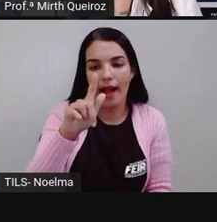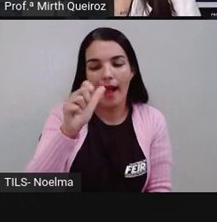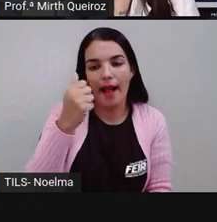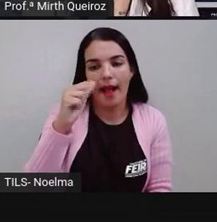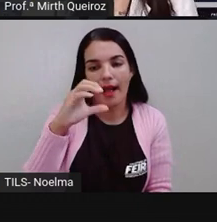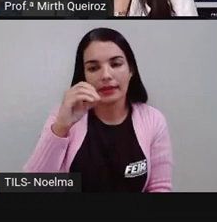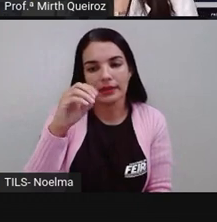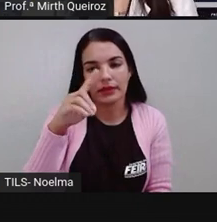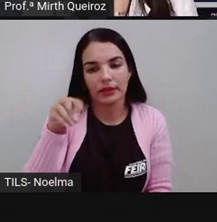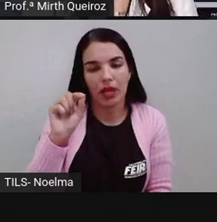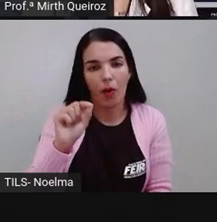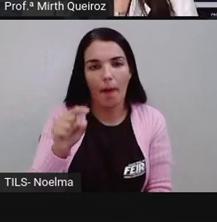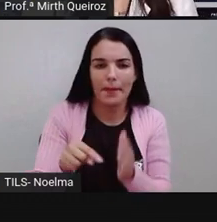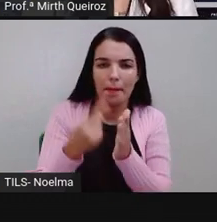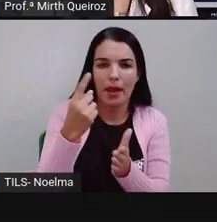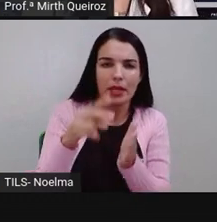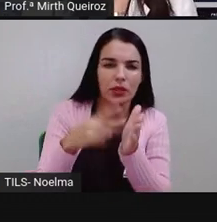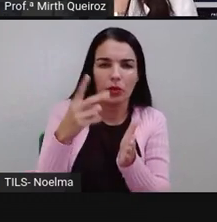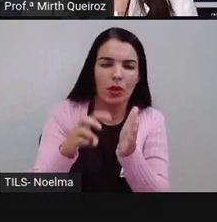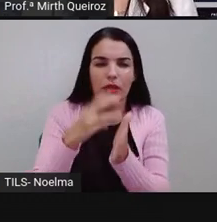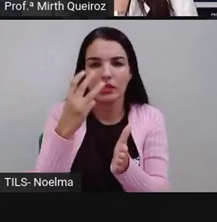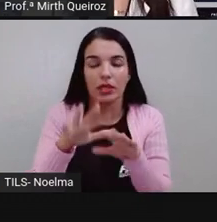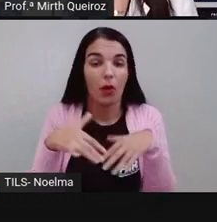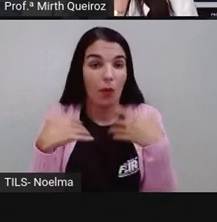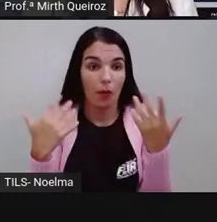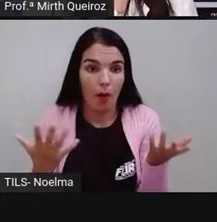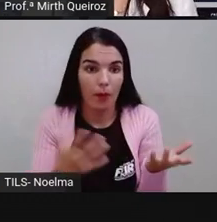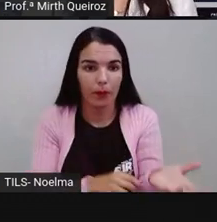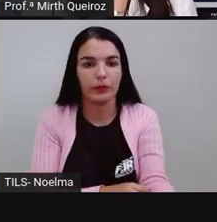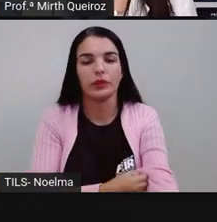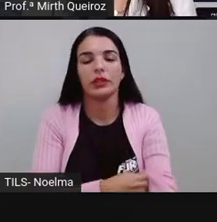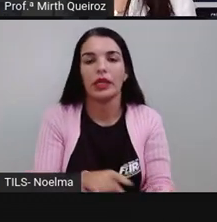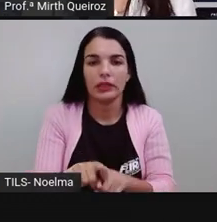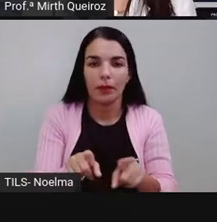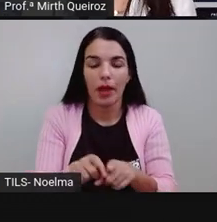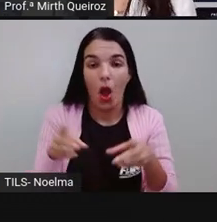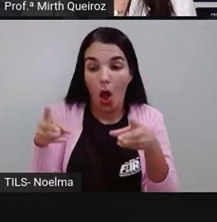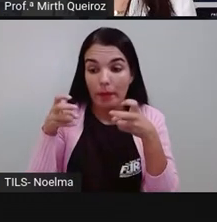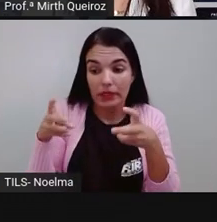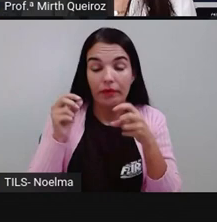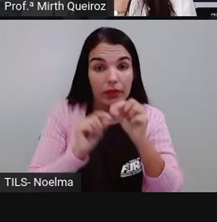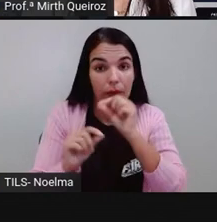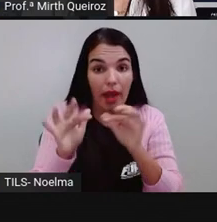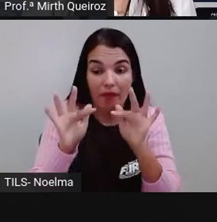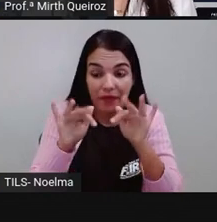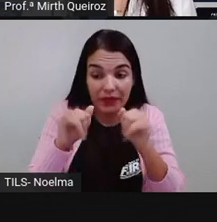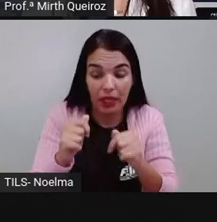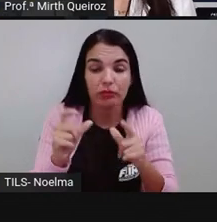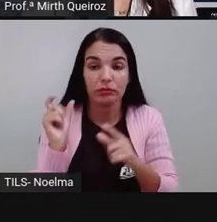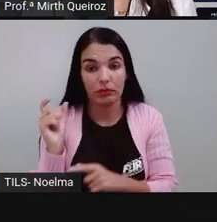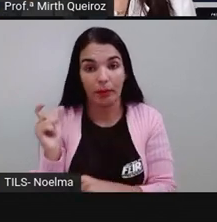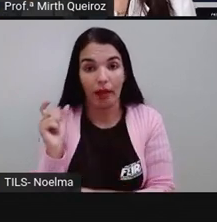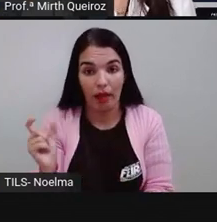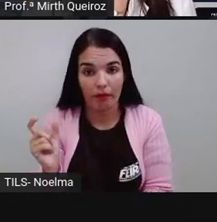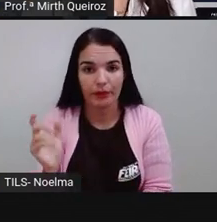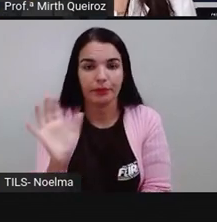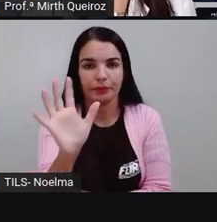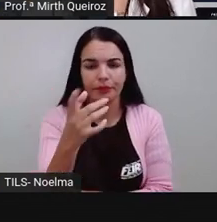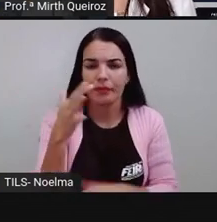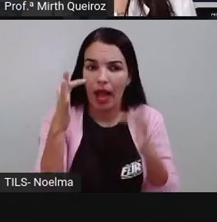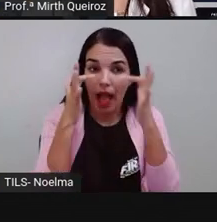conjugação ou terceira conjugação. Observando aí as suas terminações, certo? Atenção!